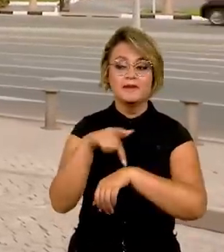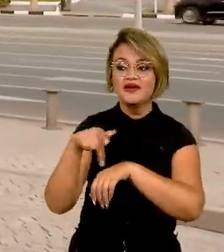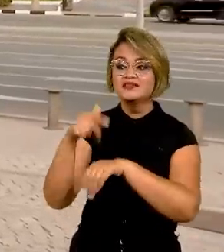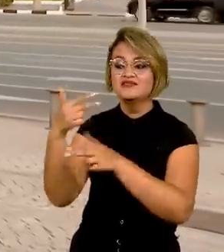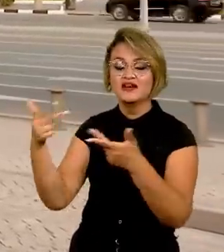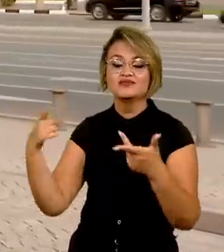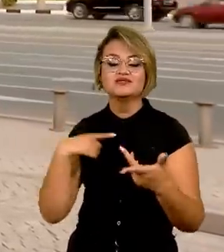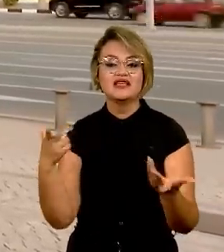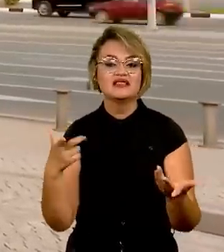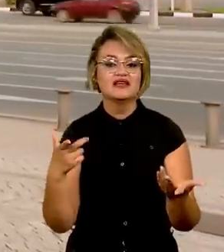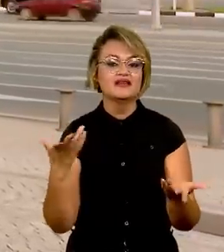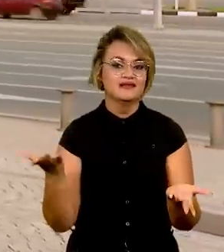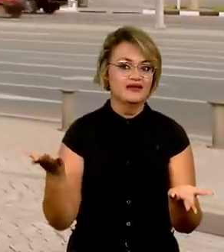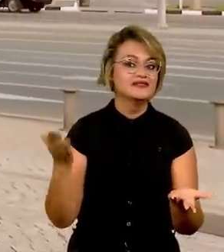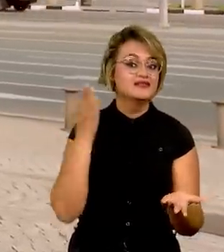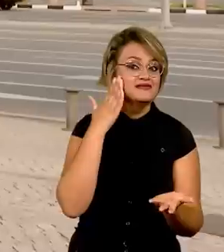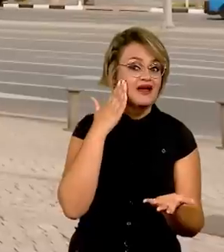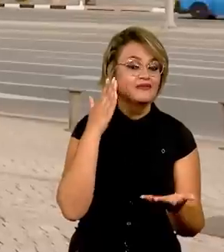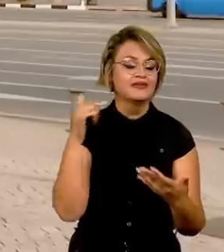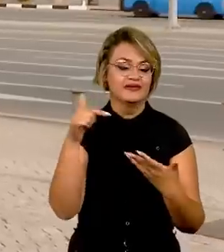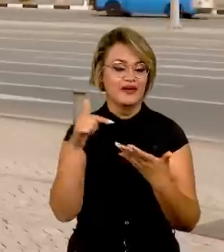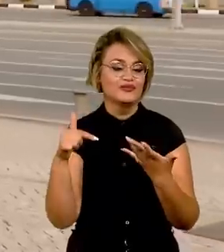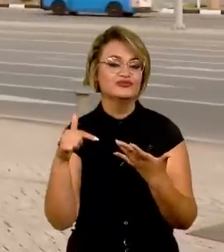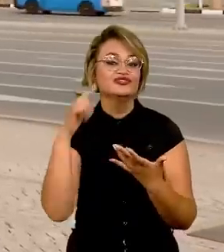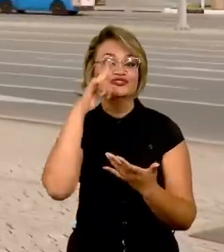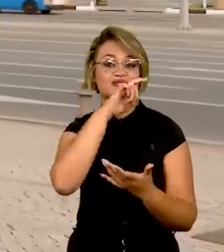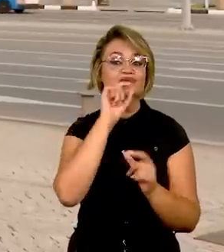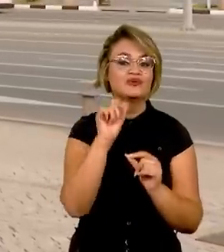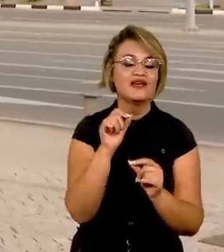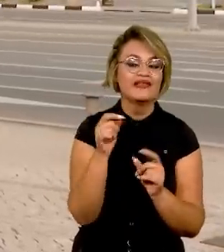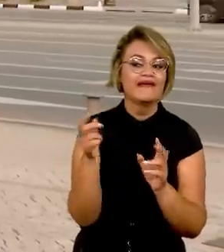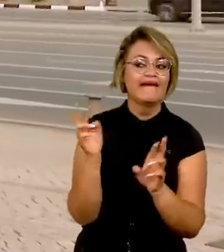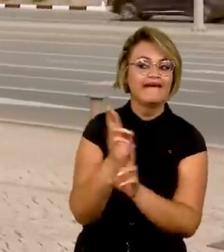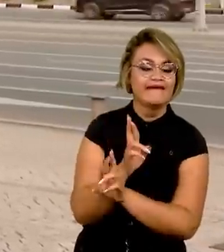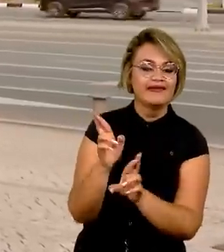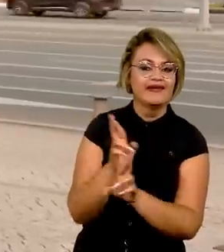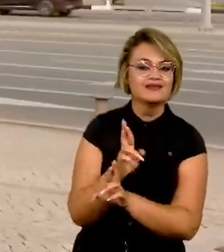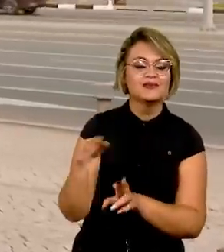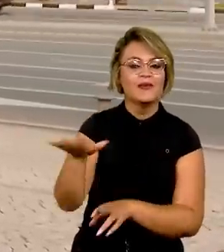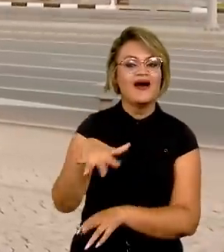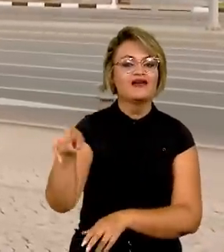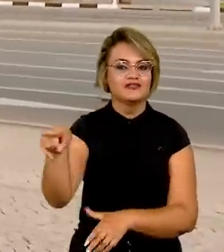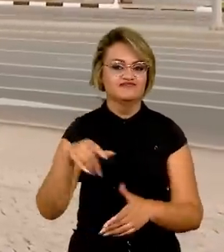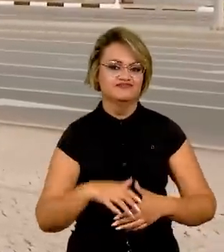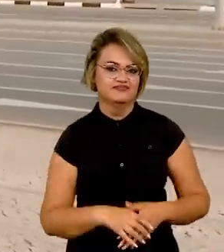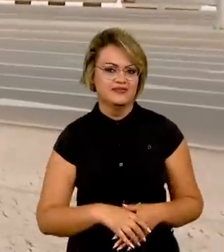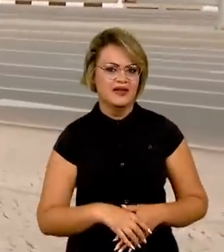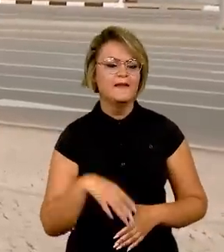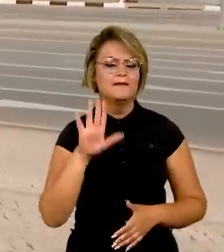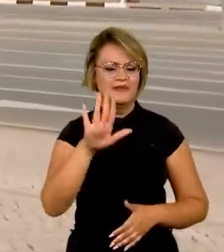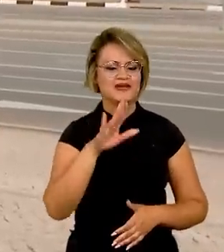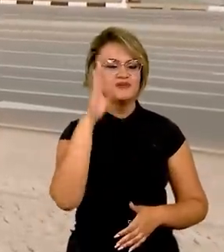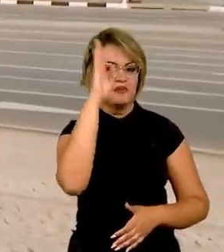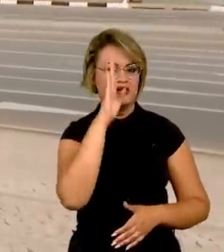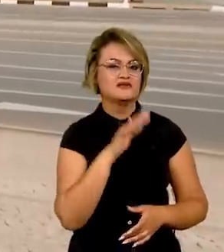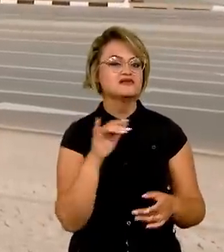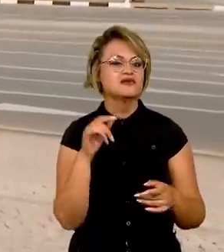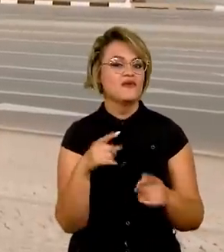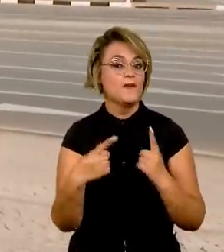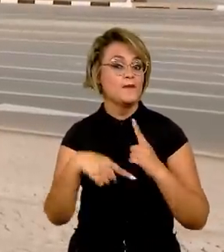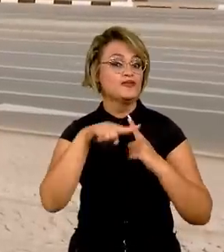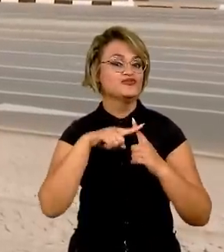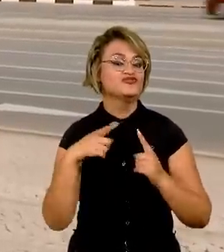africanos, não se pode esconder as dificuldades de se fazer negócio aqui nesse continente. Mas o Brasil tem uma grande